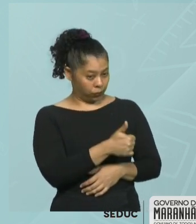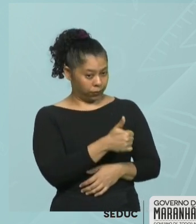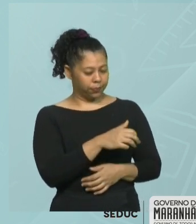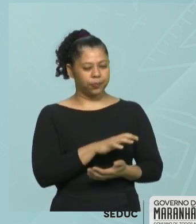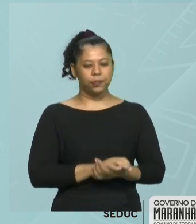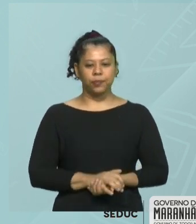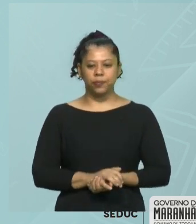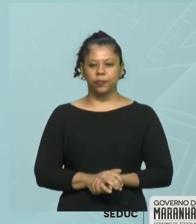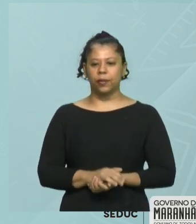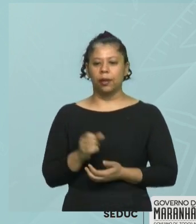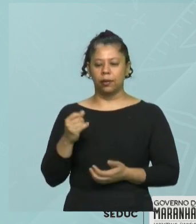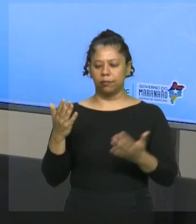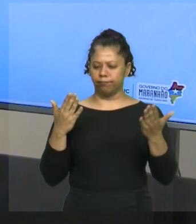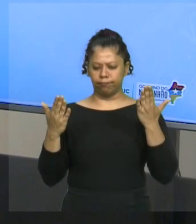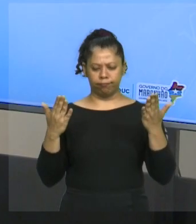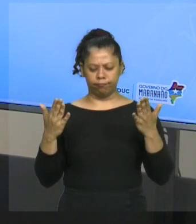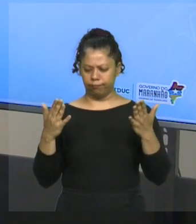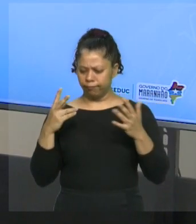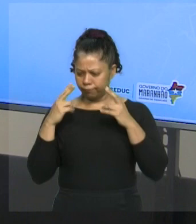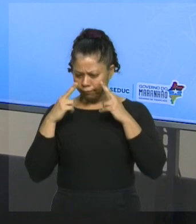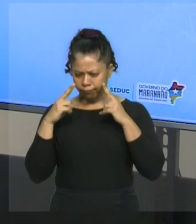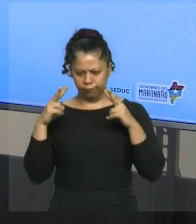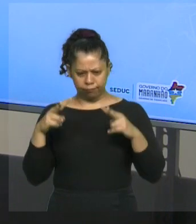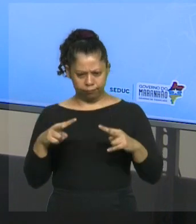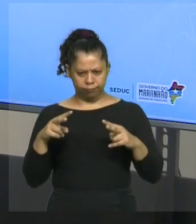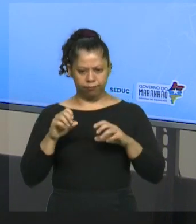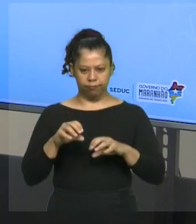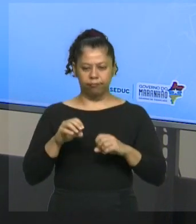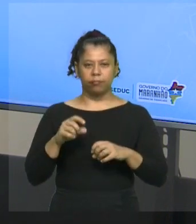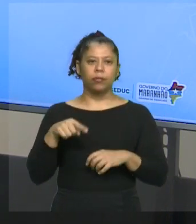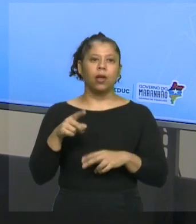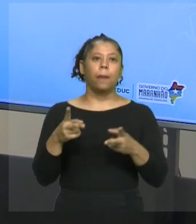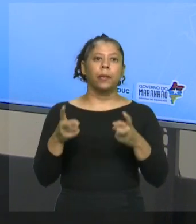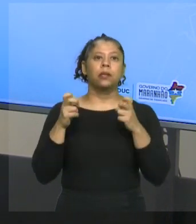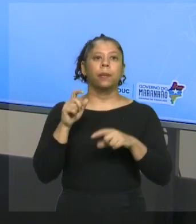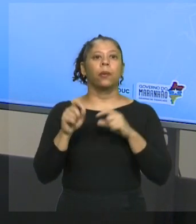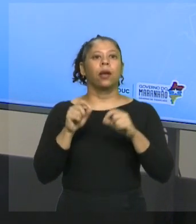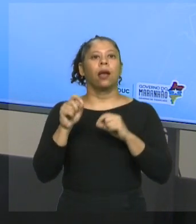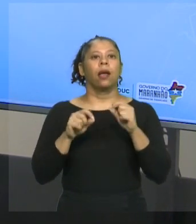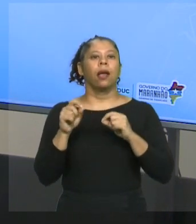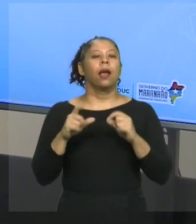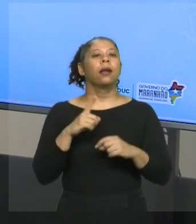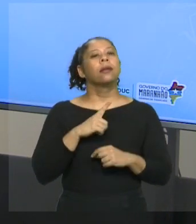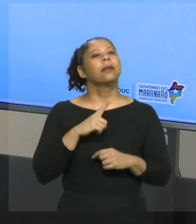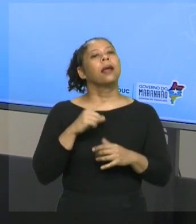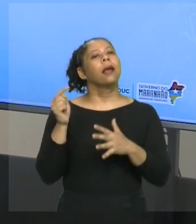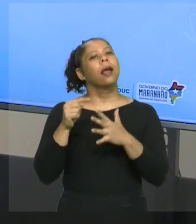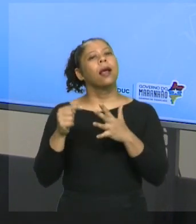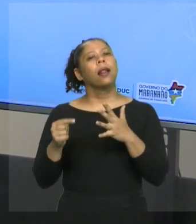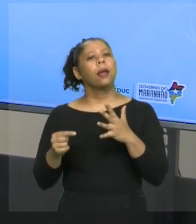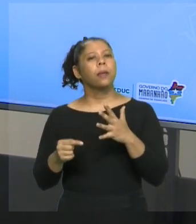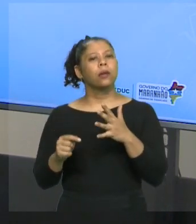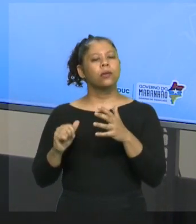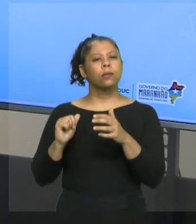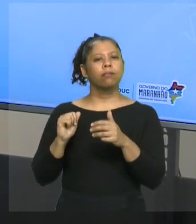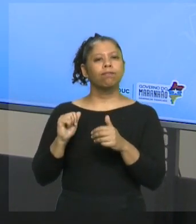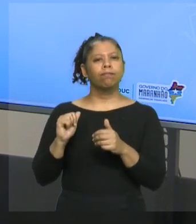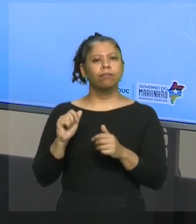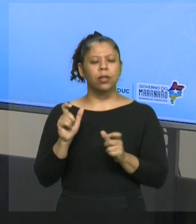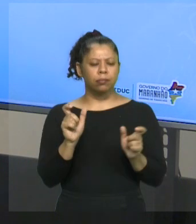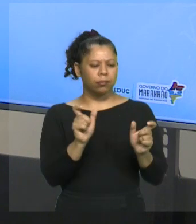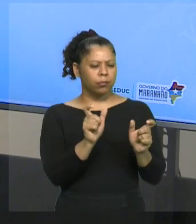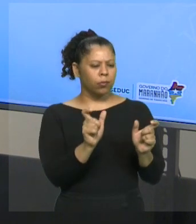2, 1. Se você estiver atento nessa aula, você vai perceber que os elementos só foram mudados de